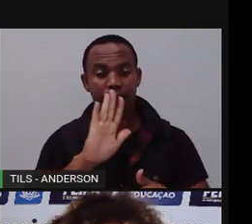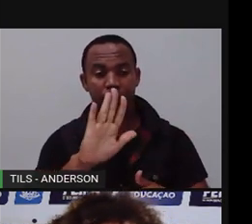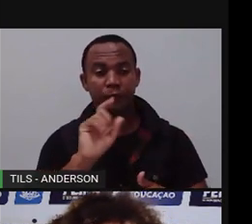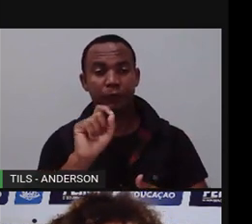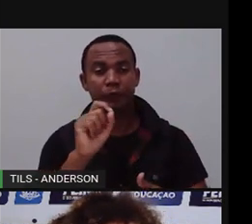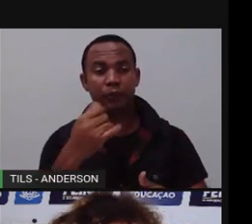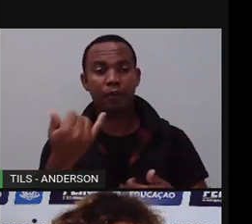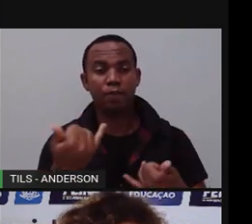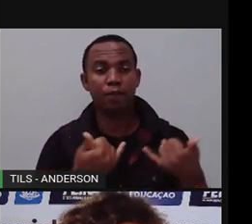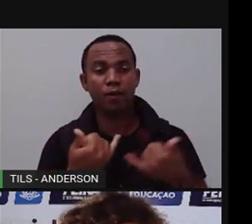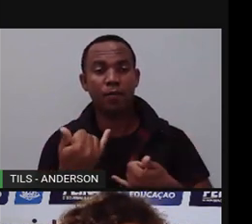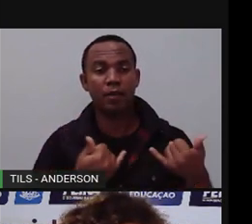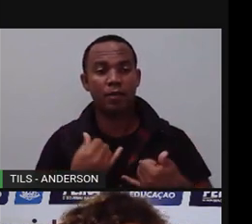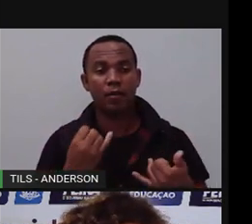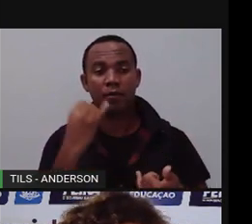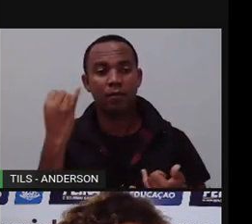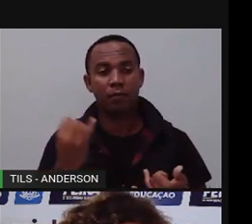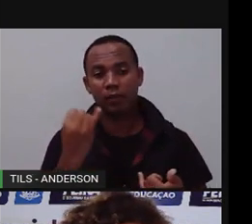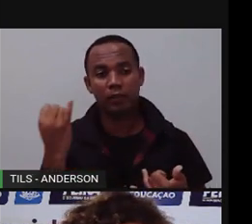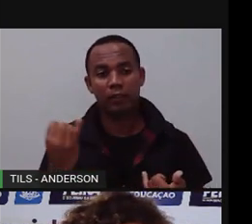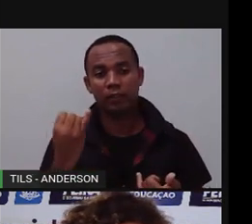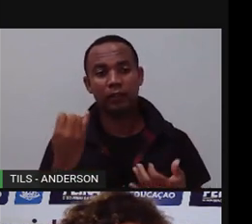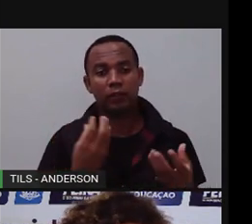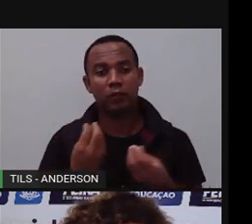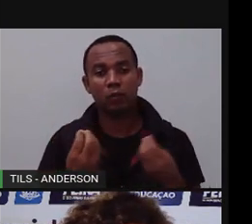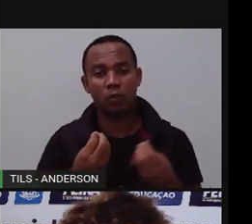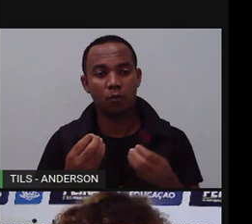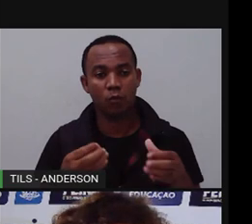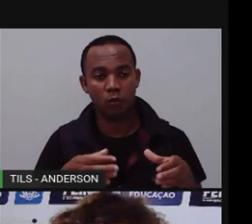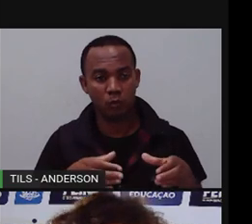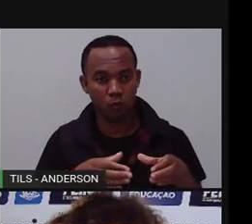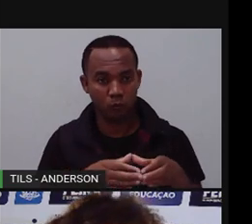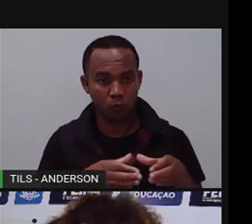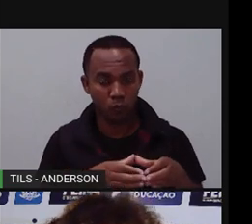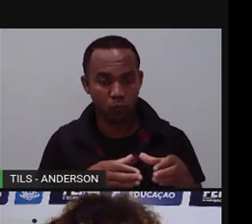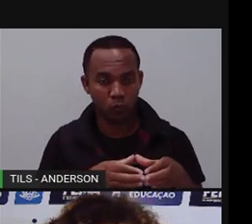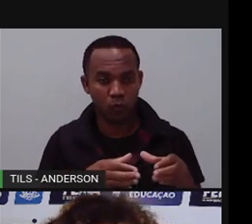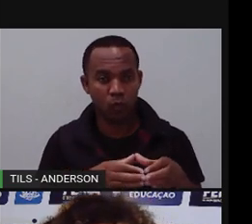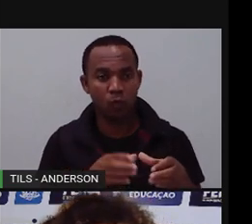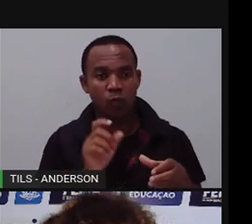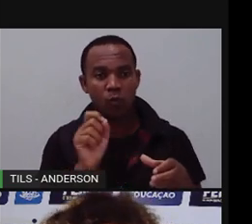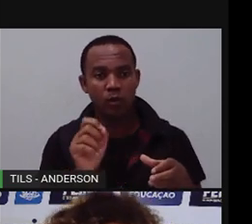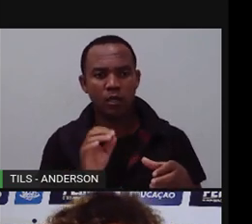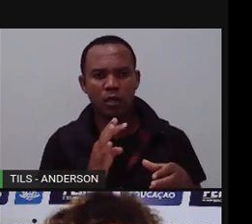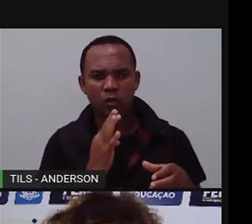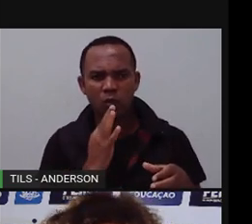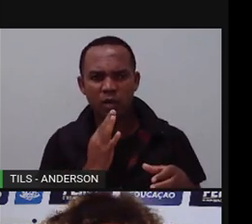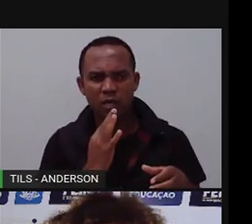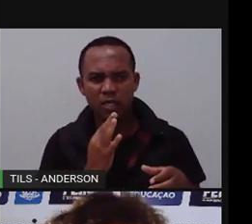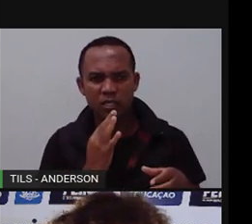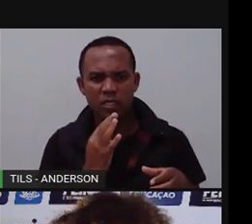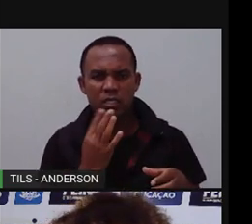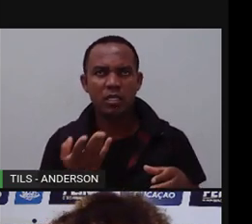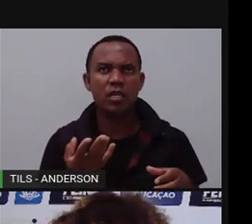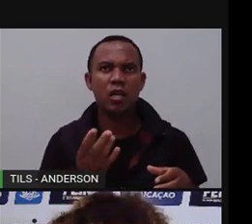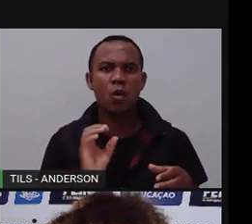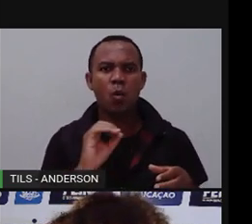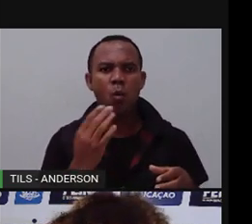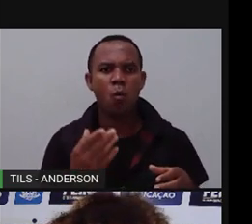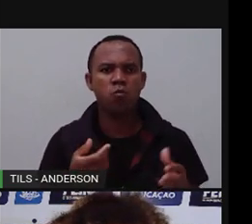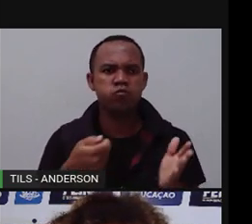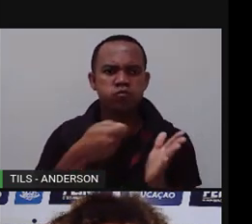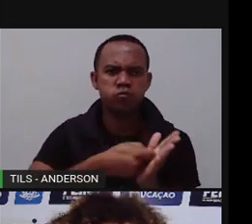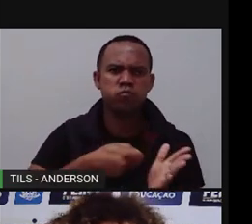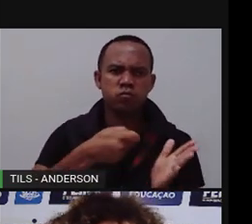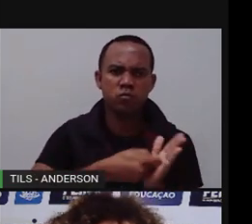precisa e que está sempre sendo atualizada, porque algumas comunidades ainda estão em reconhecimento e lutando, na verdade, para esse reconhecimento.